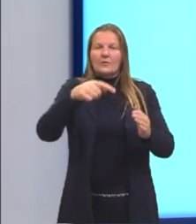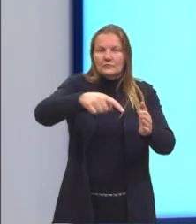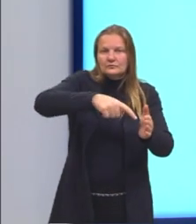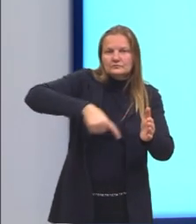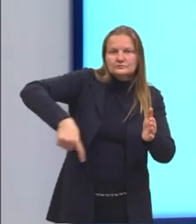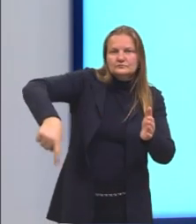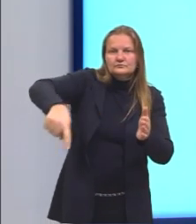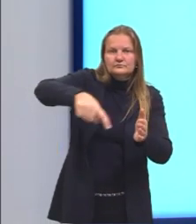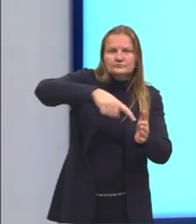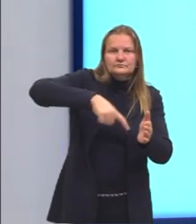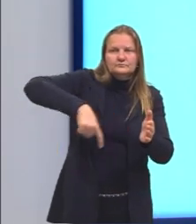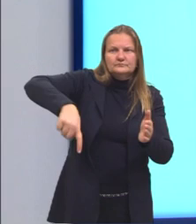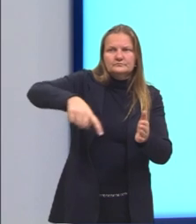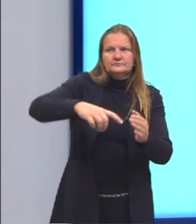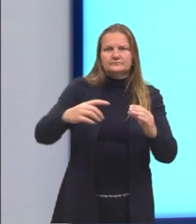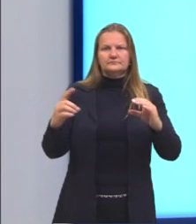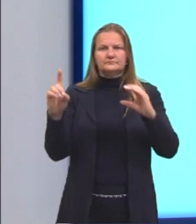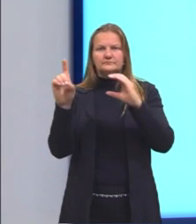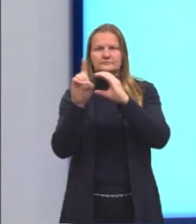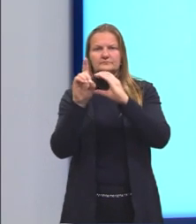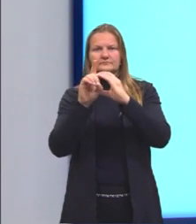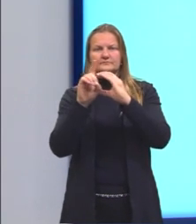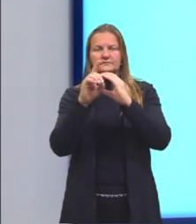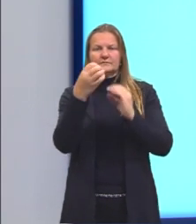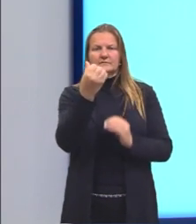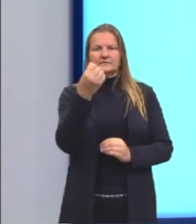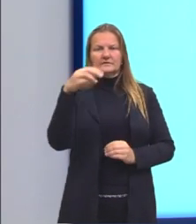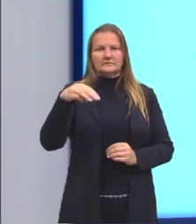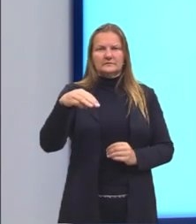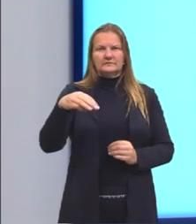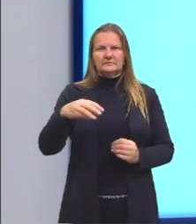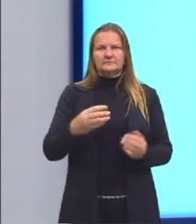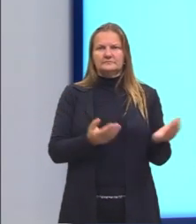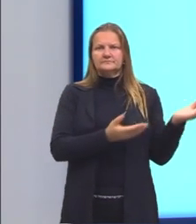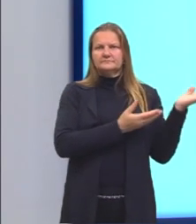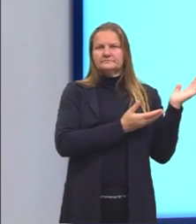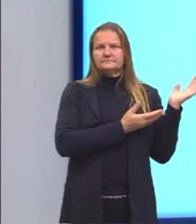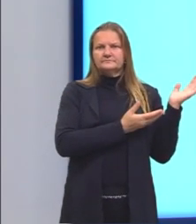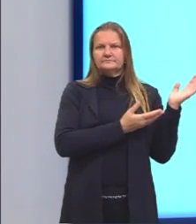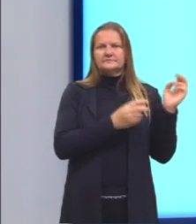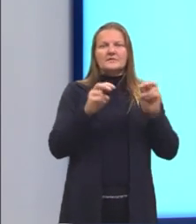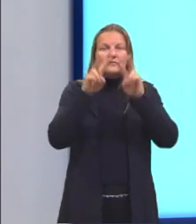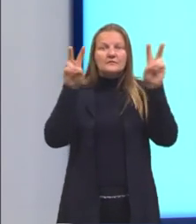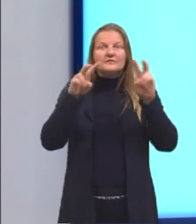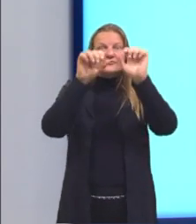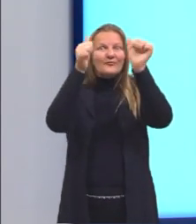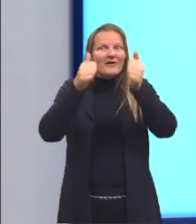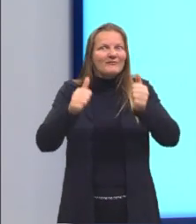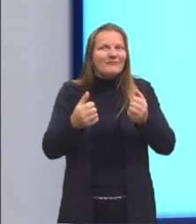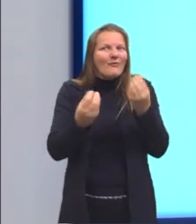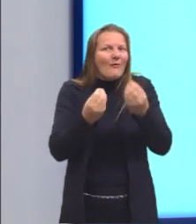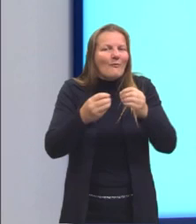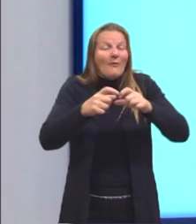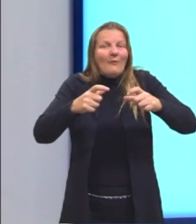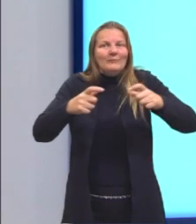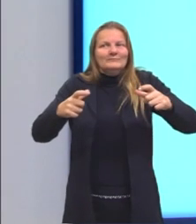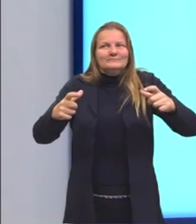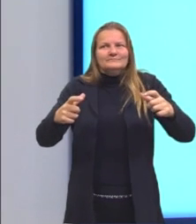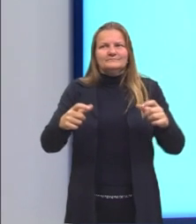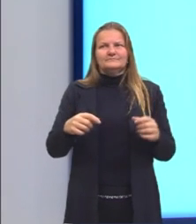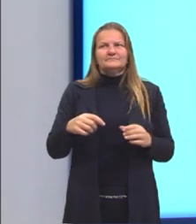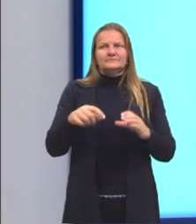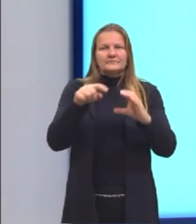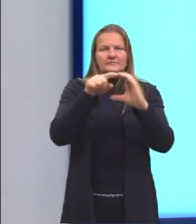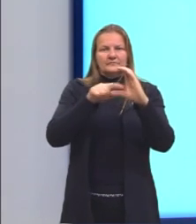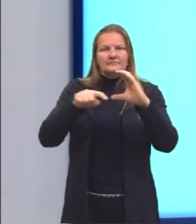um círculo e o diâmetro mede 6 metros. Só que nós vamos ampliar, mantendo